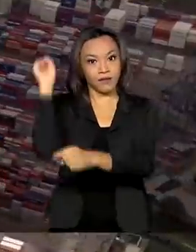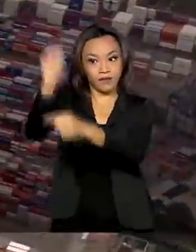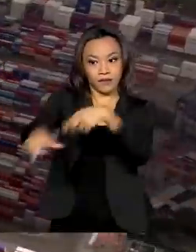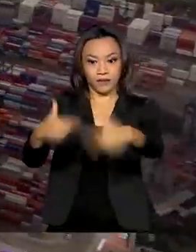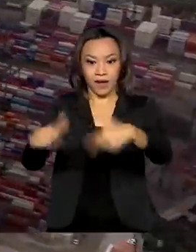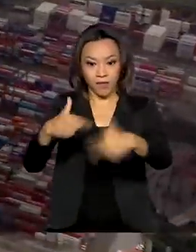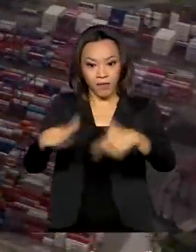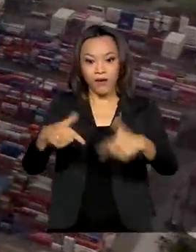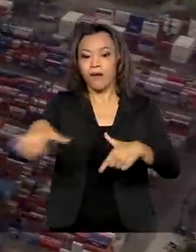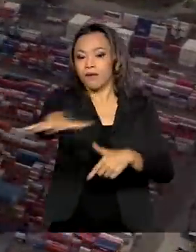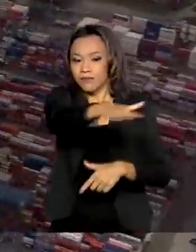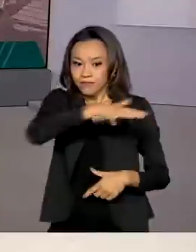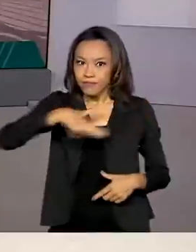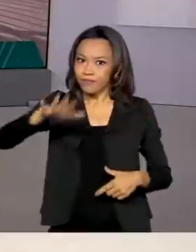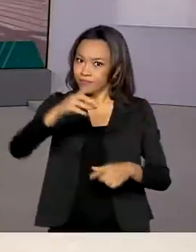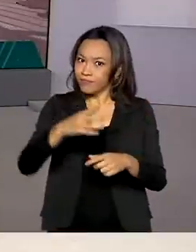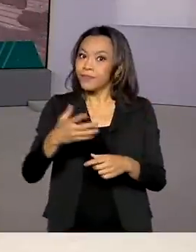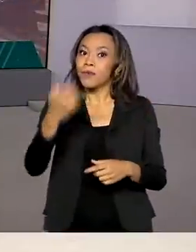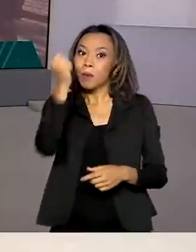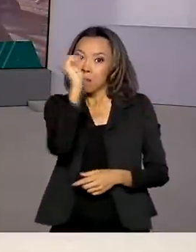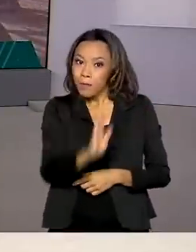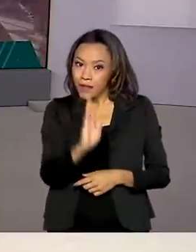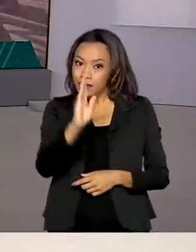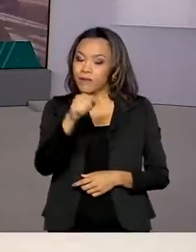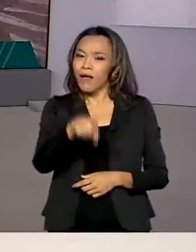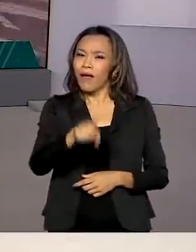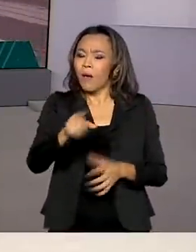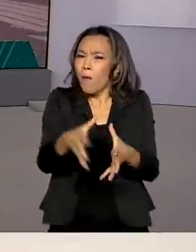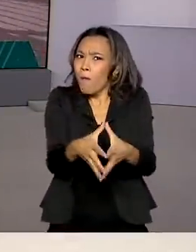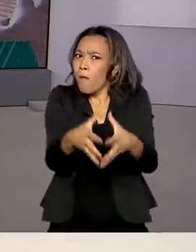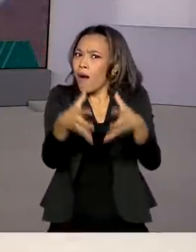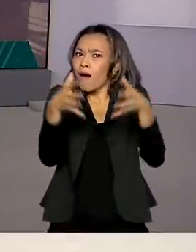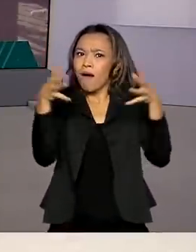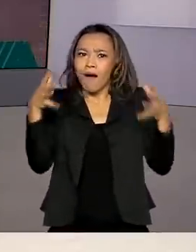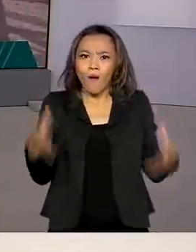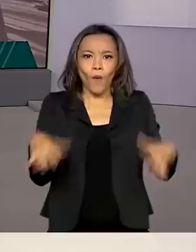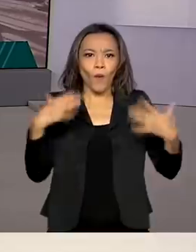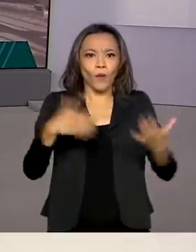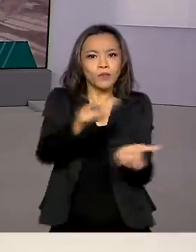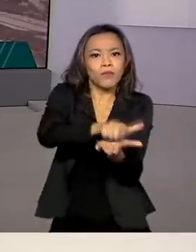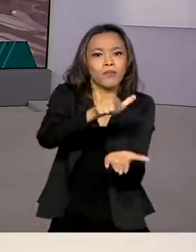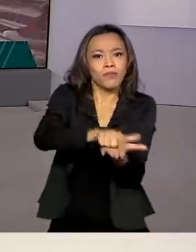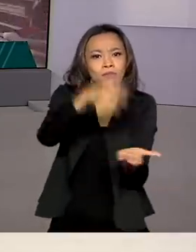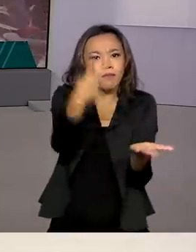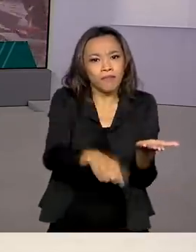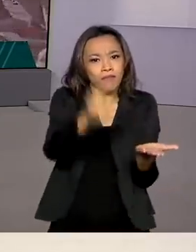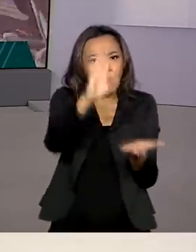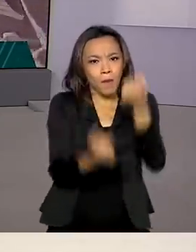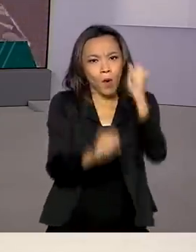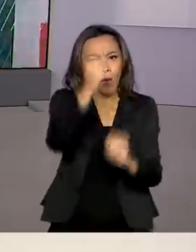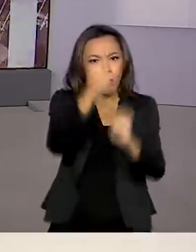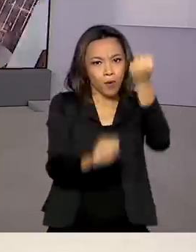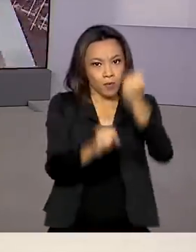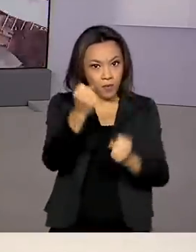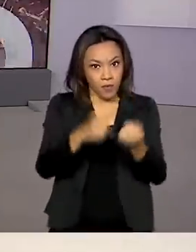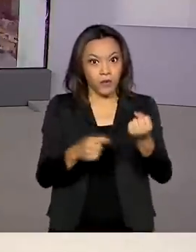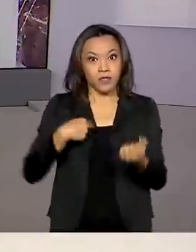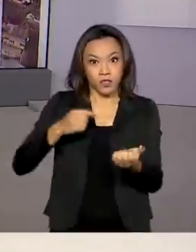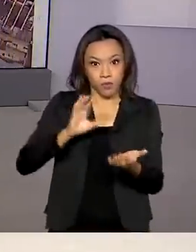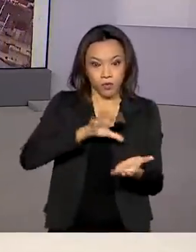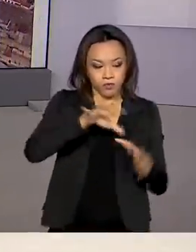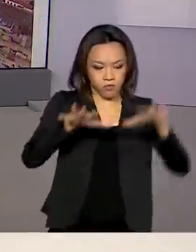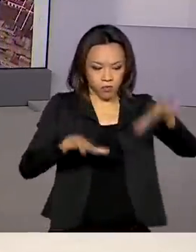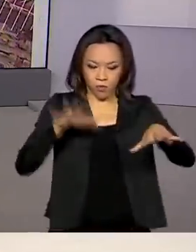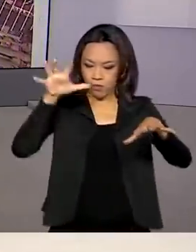diretos e indiretos. O Brasil é o maior produtor mundial de celulose. Após os investimentos nos terminais,